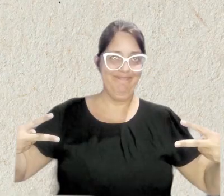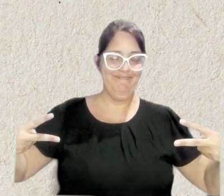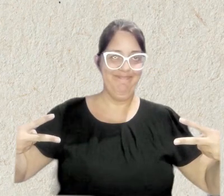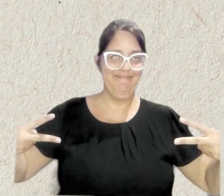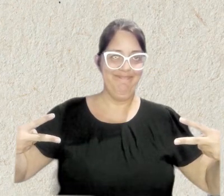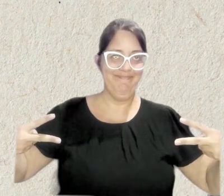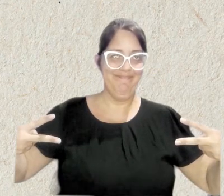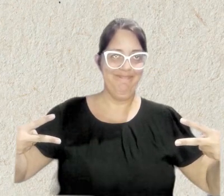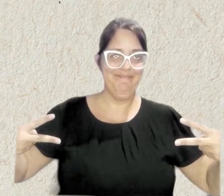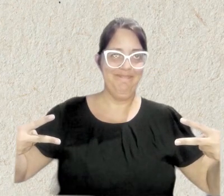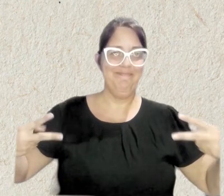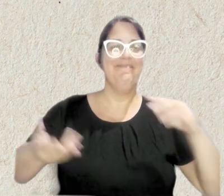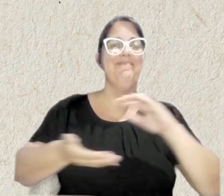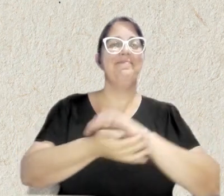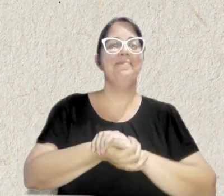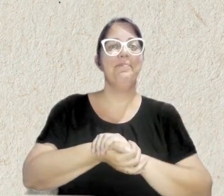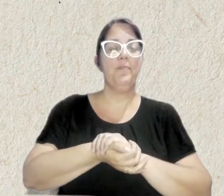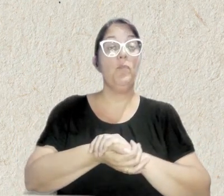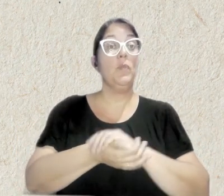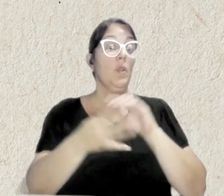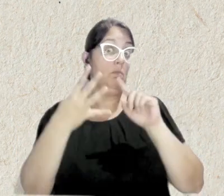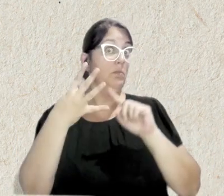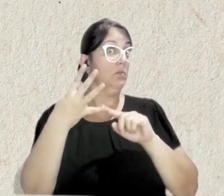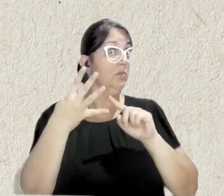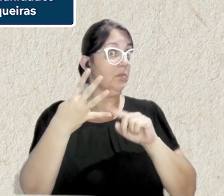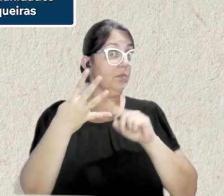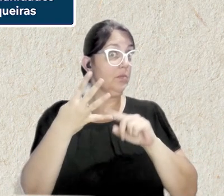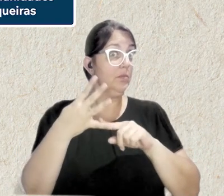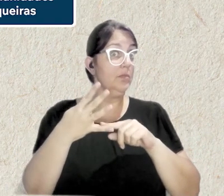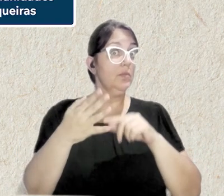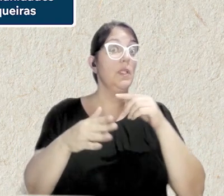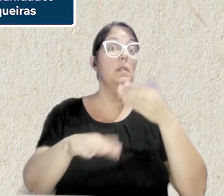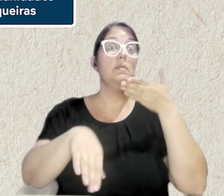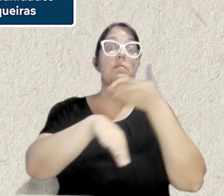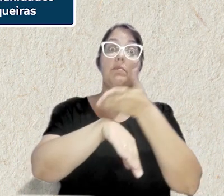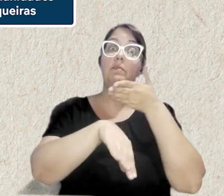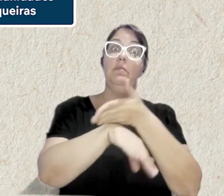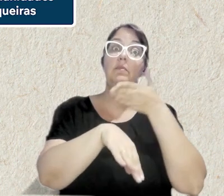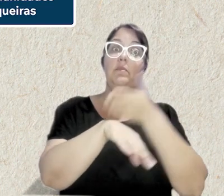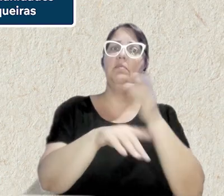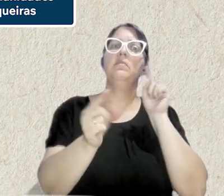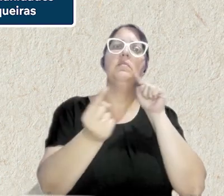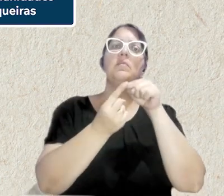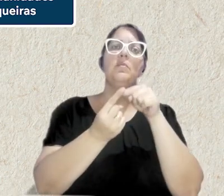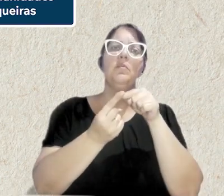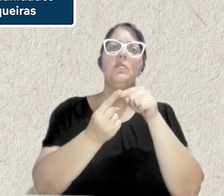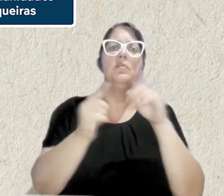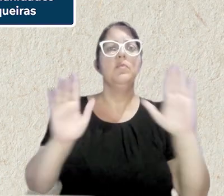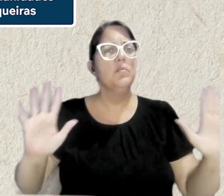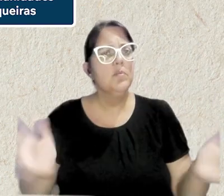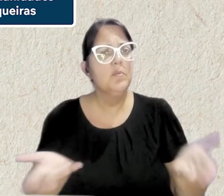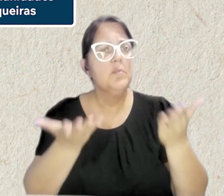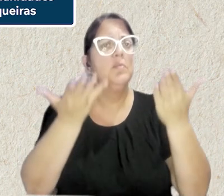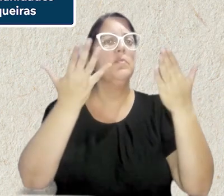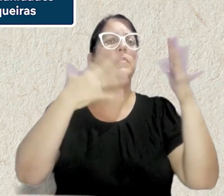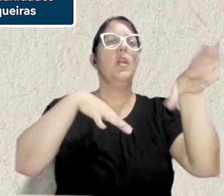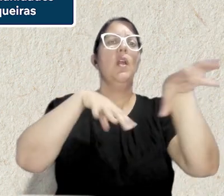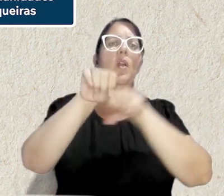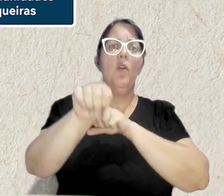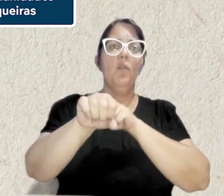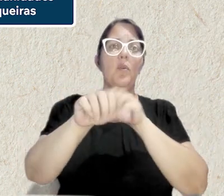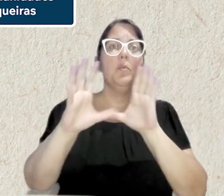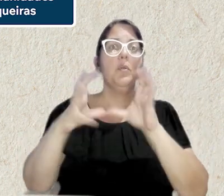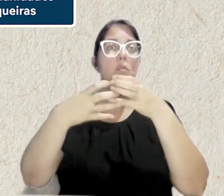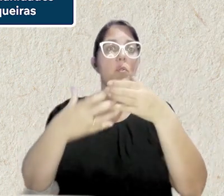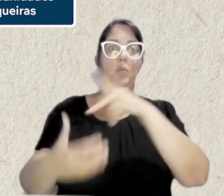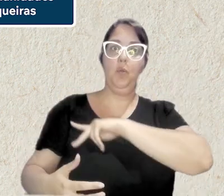.com.br Eixo 4 – Atuar, cujos objetivos são promover ações formativas e